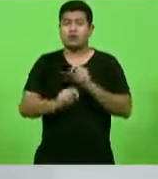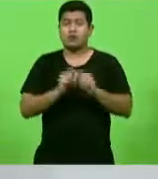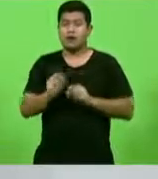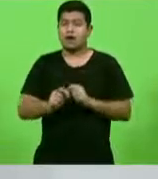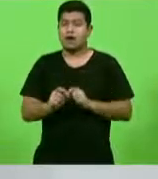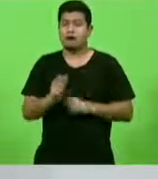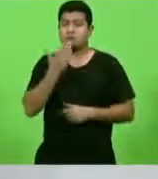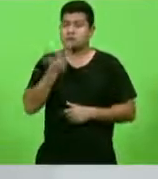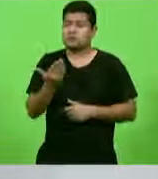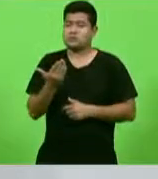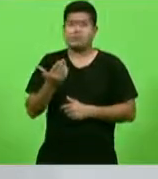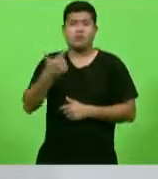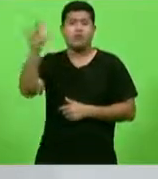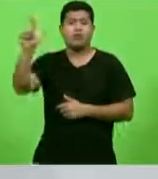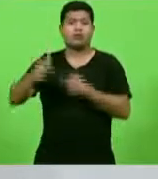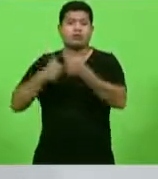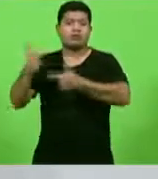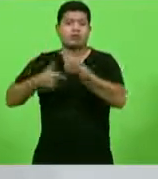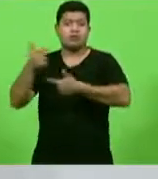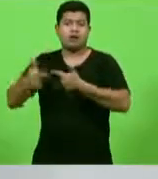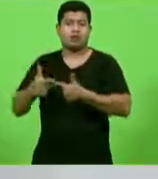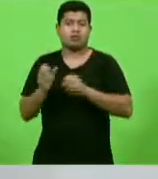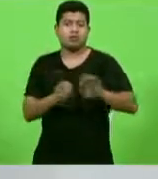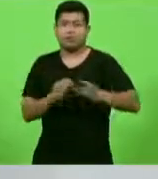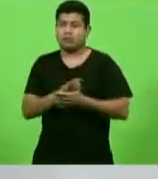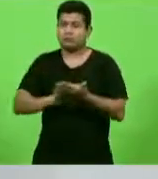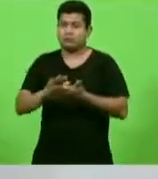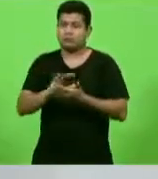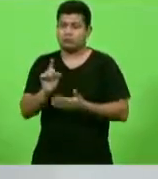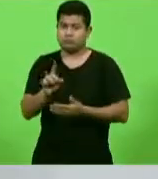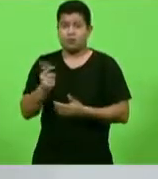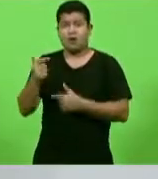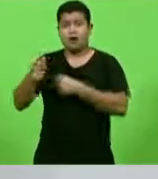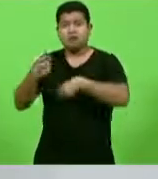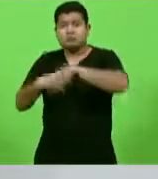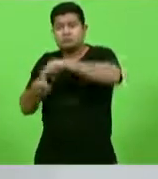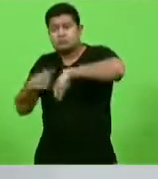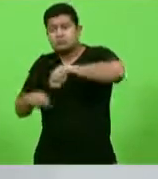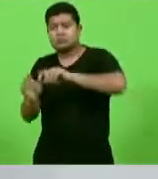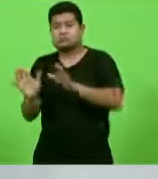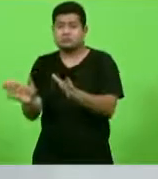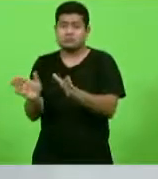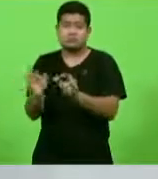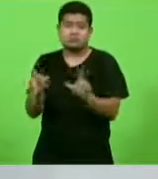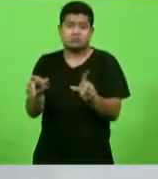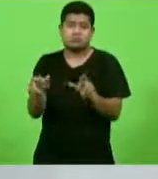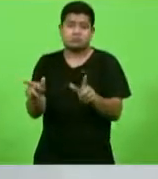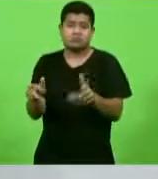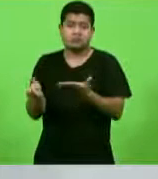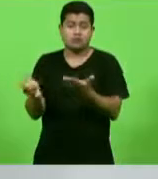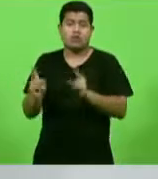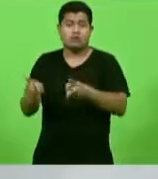função administrativa diferente, continuar na sua atividade de sala de aula.